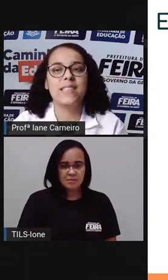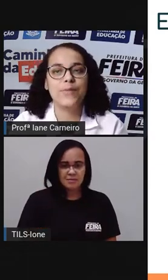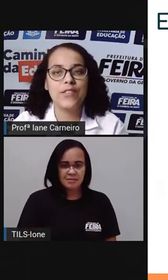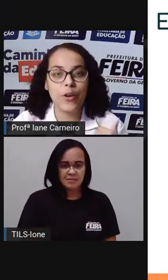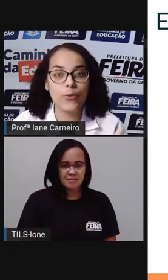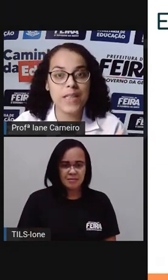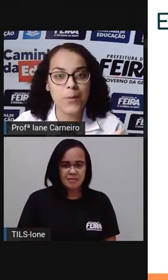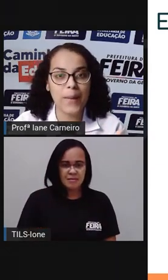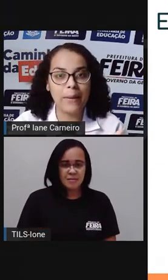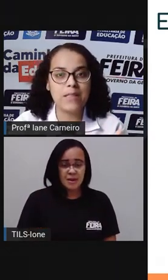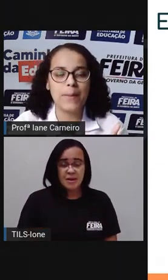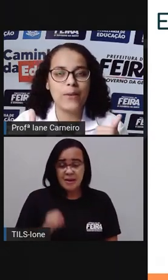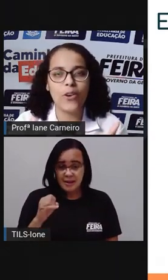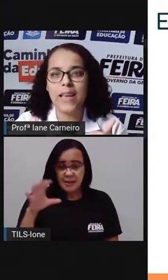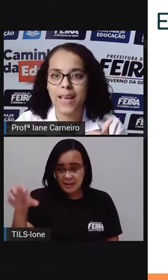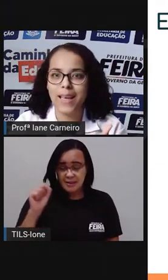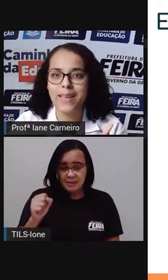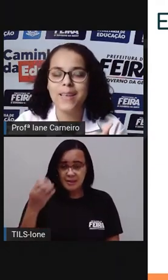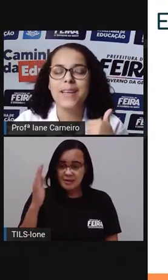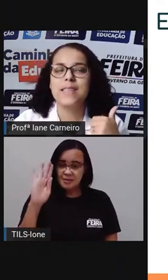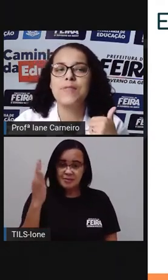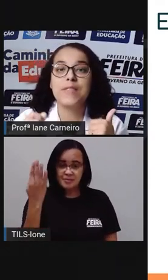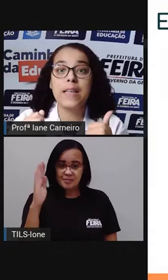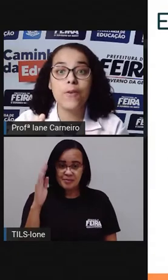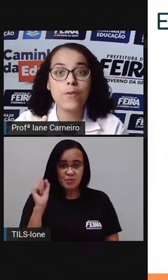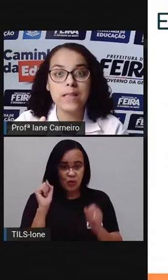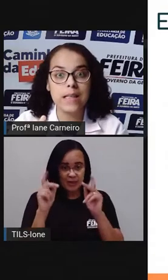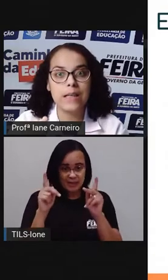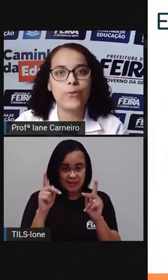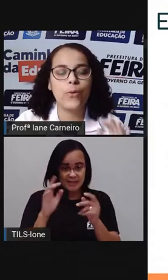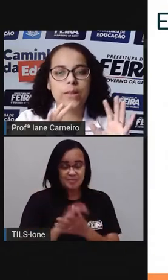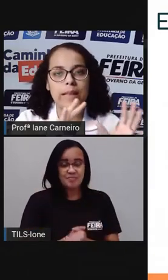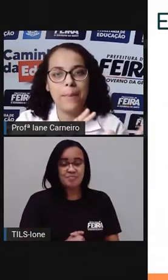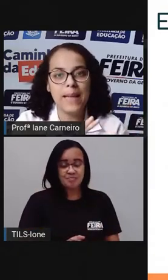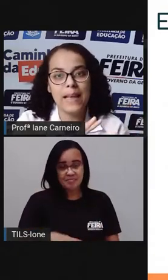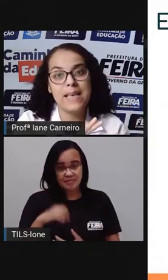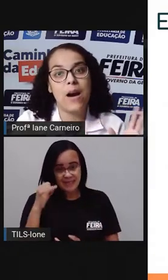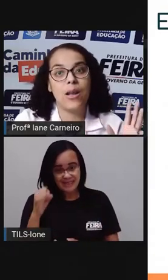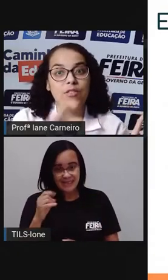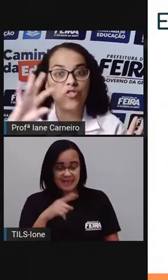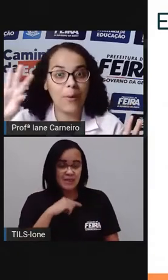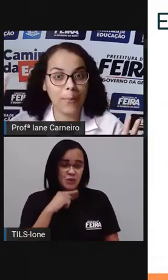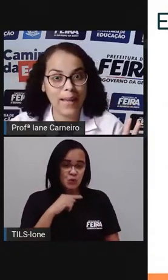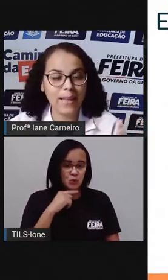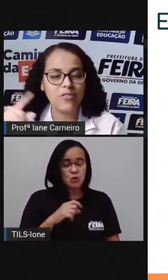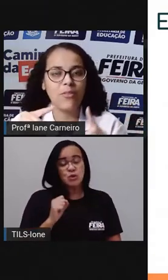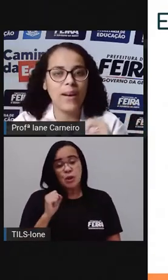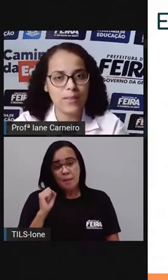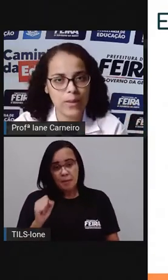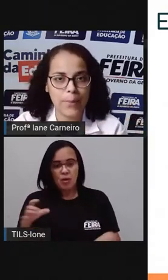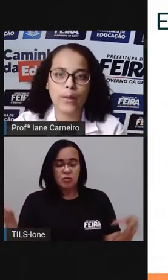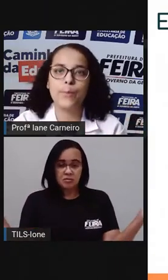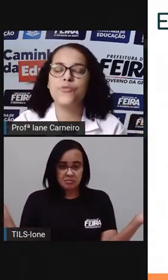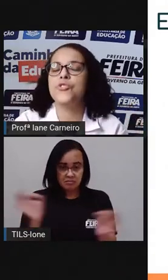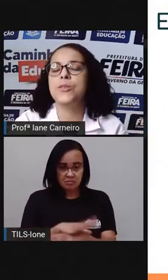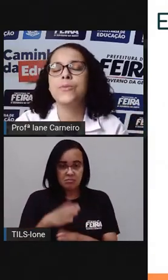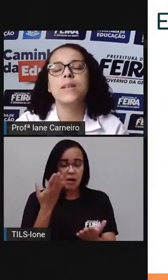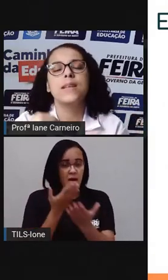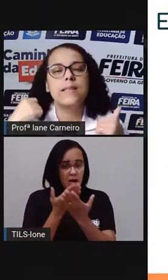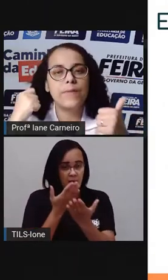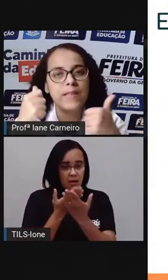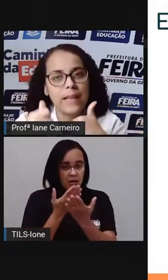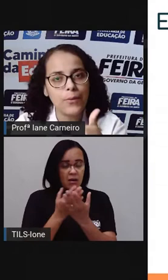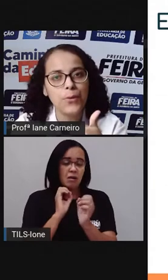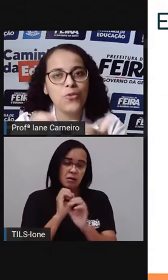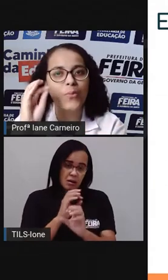E aí, se você já conseguiu pegar o espelho, ok. Se você não conseguiu, quando terminar aqui a aula, você já pega e já faz o que a PRO está pedindo.